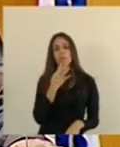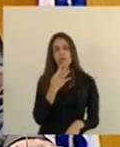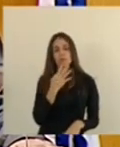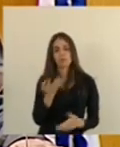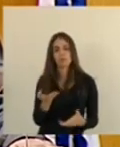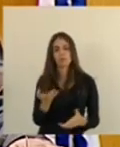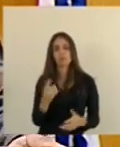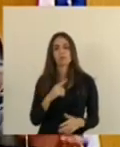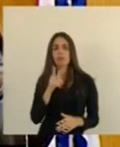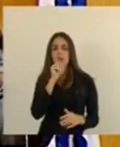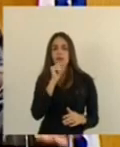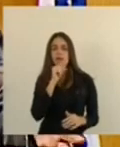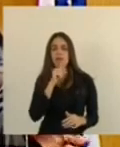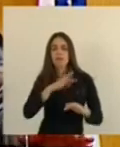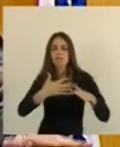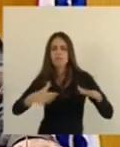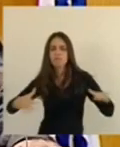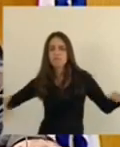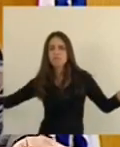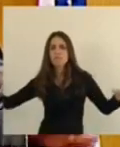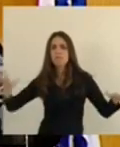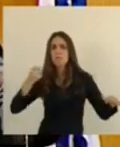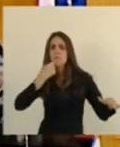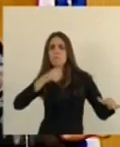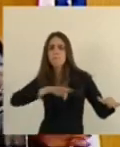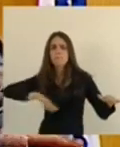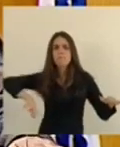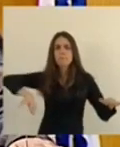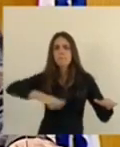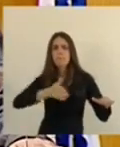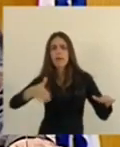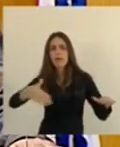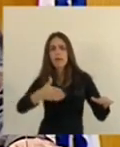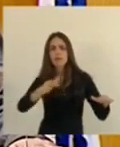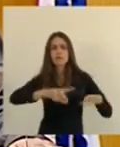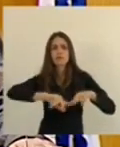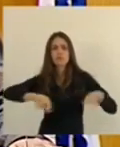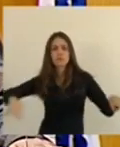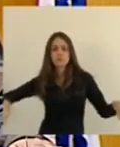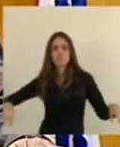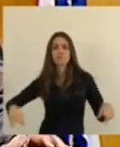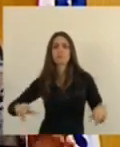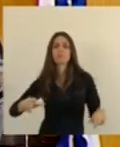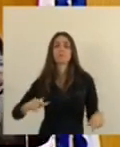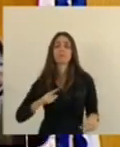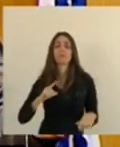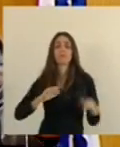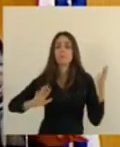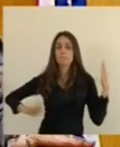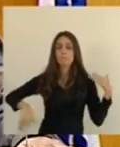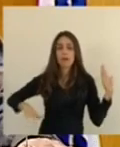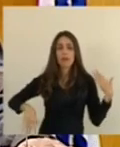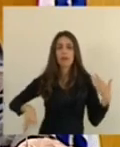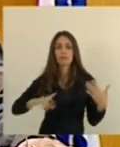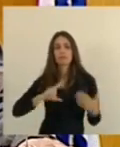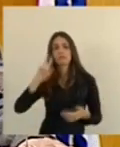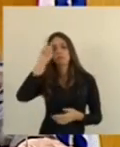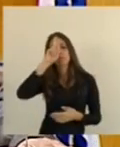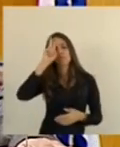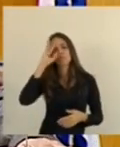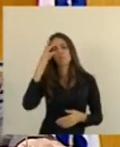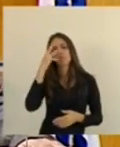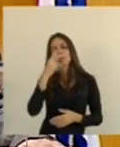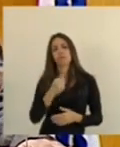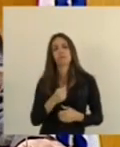das belas praias, da biodiversidade marinha, das areias monazídicas, Guarapari também tem uma linda história. Eu costumo